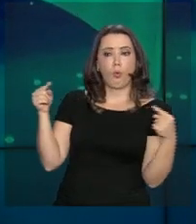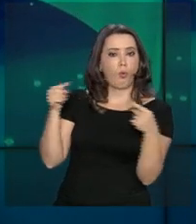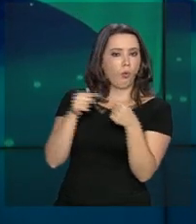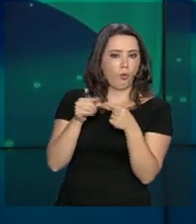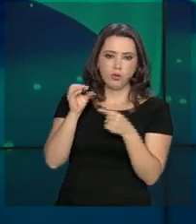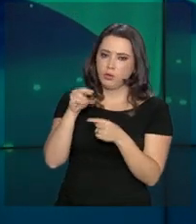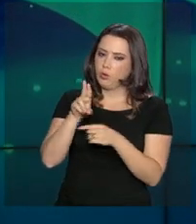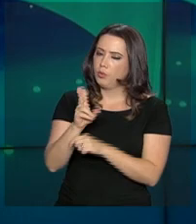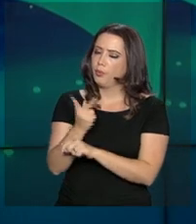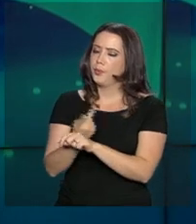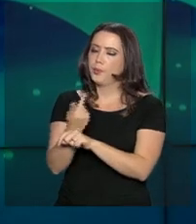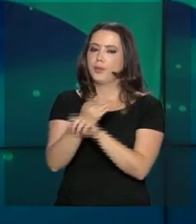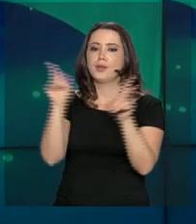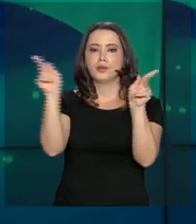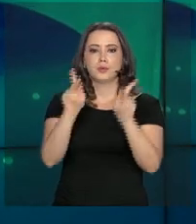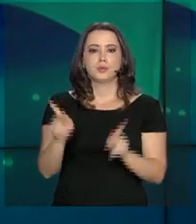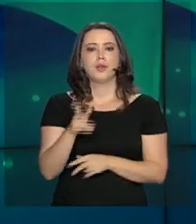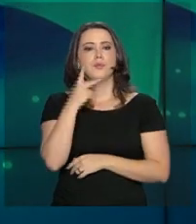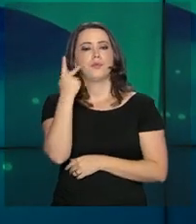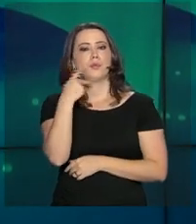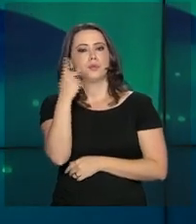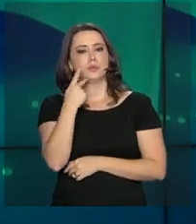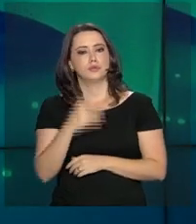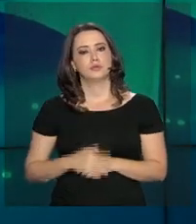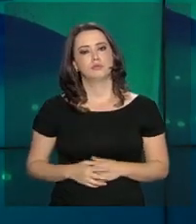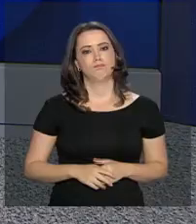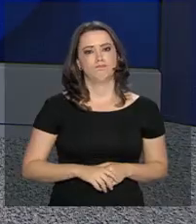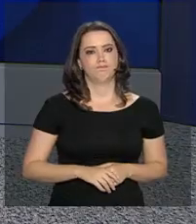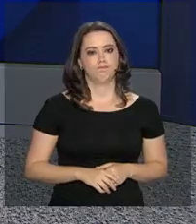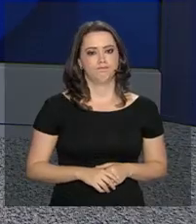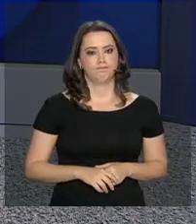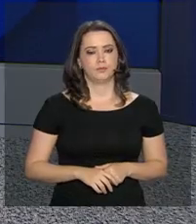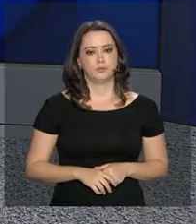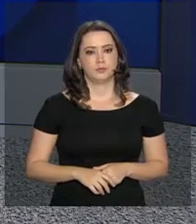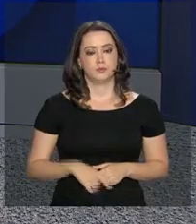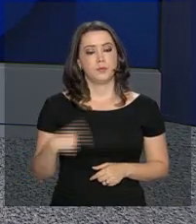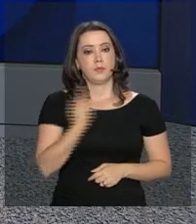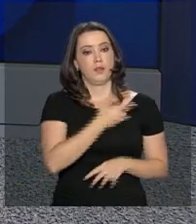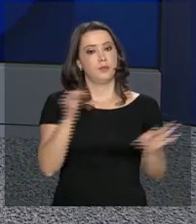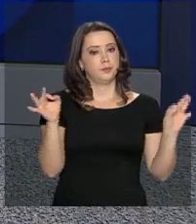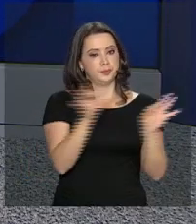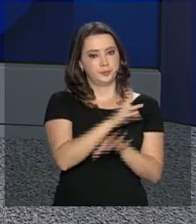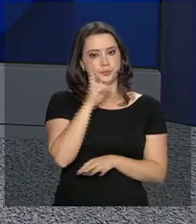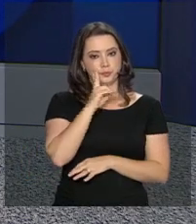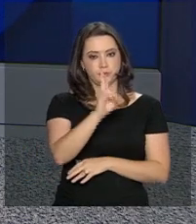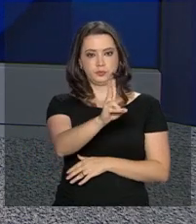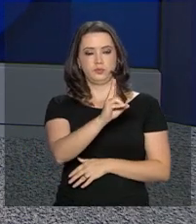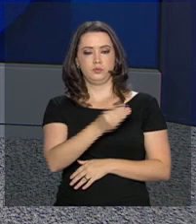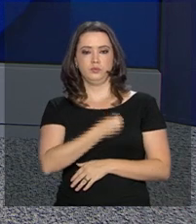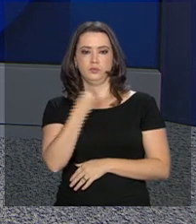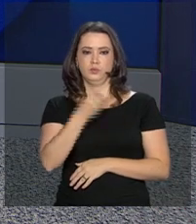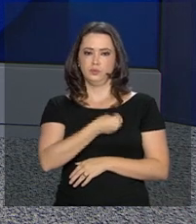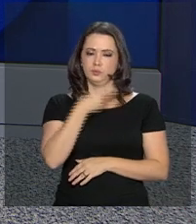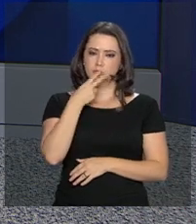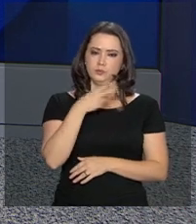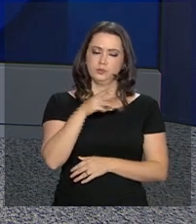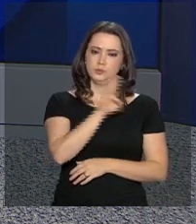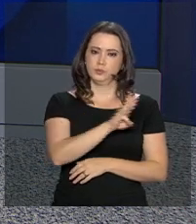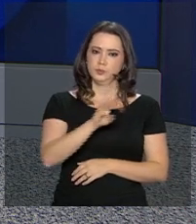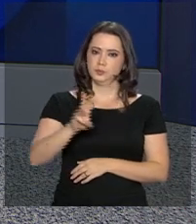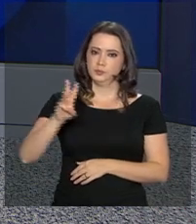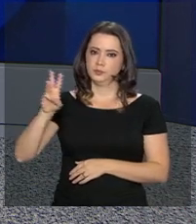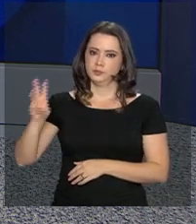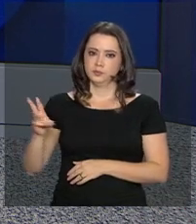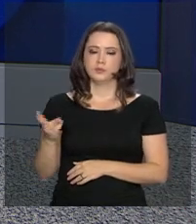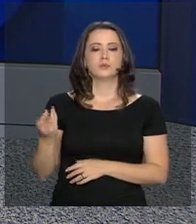ONU, em busca de uma solução política definitiva. Nós ficamos por aqui. Você acompanha a nossa programação ao